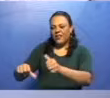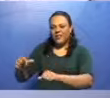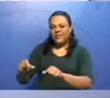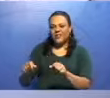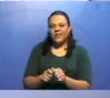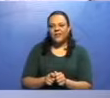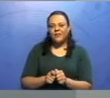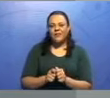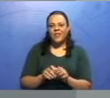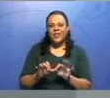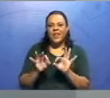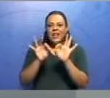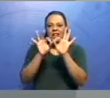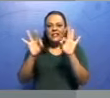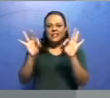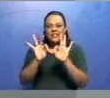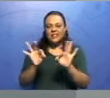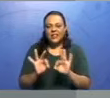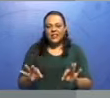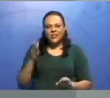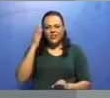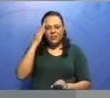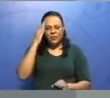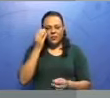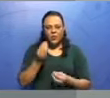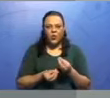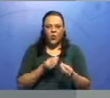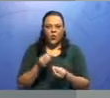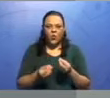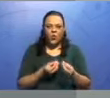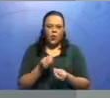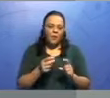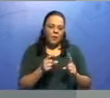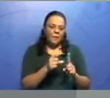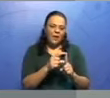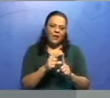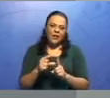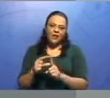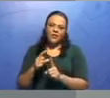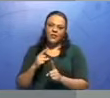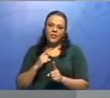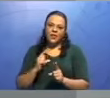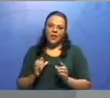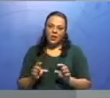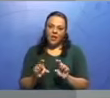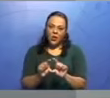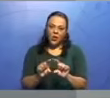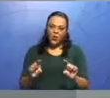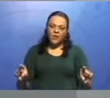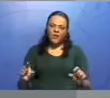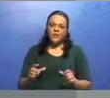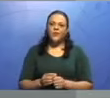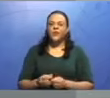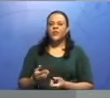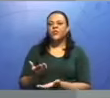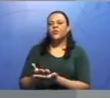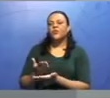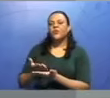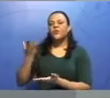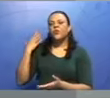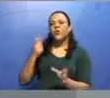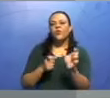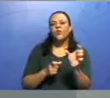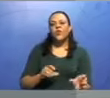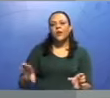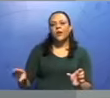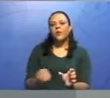as palavras têm dentro da oração. A gente já estudou sobre sujeito e predicado, como ele encontrar, nós já vimos o predicado nominal,